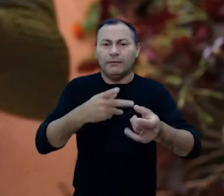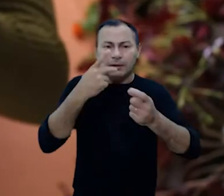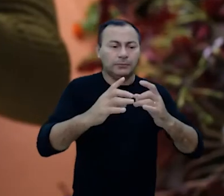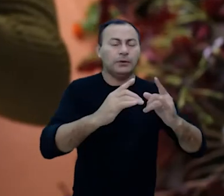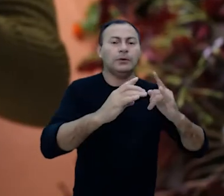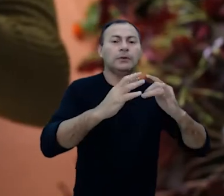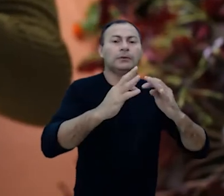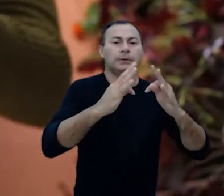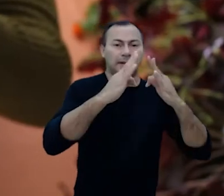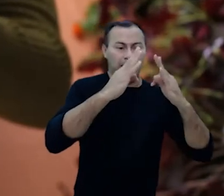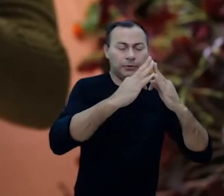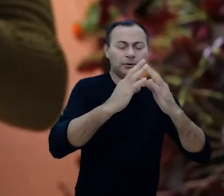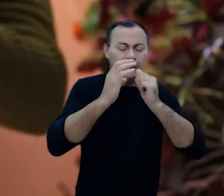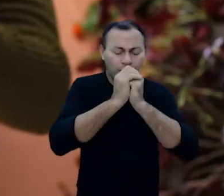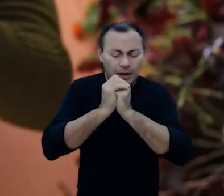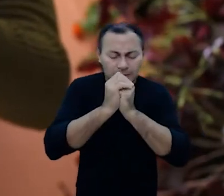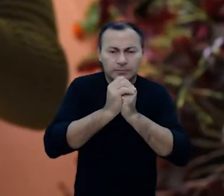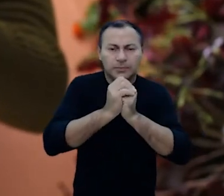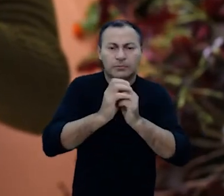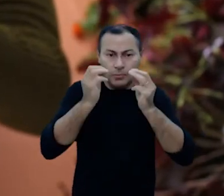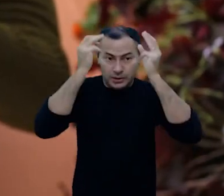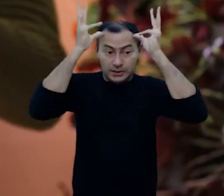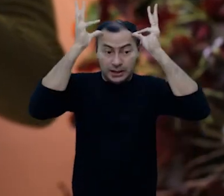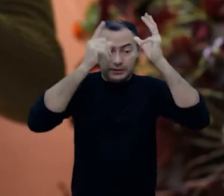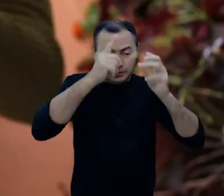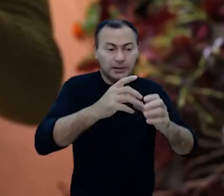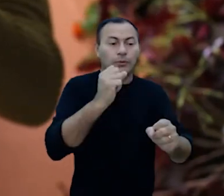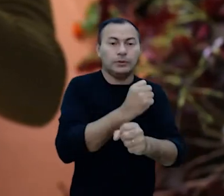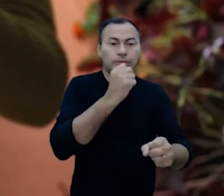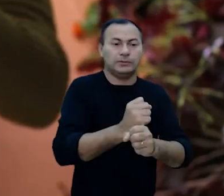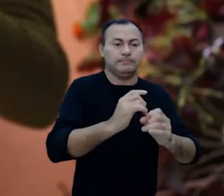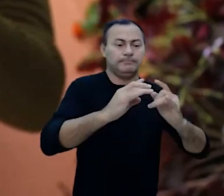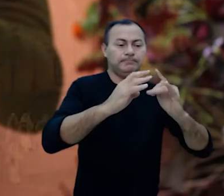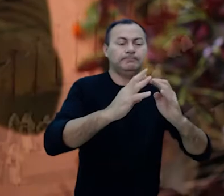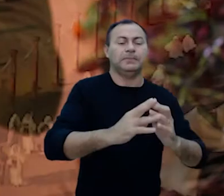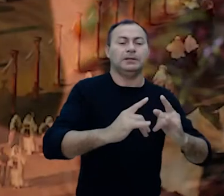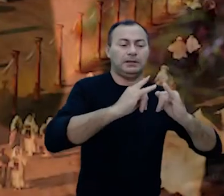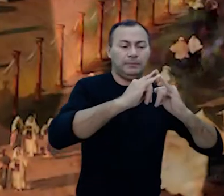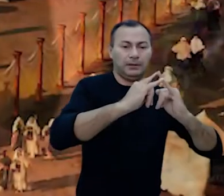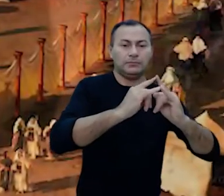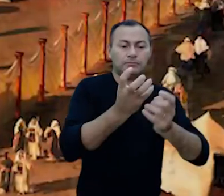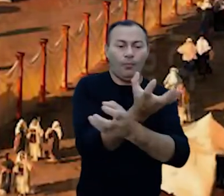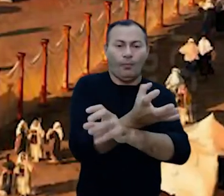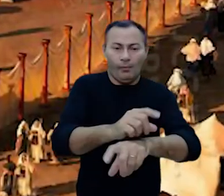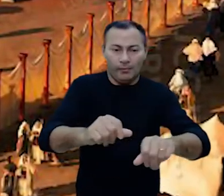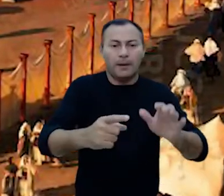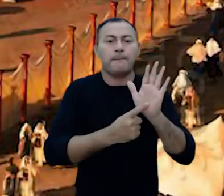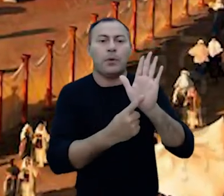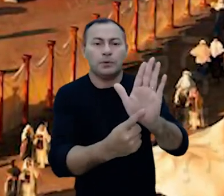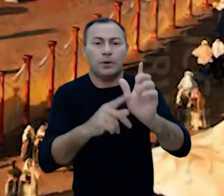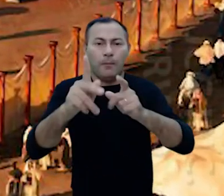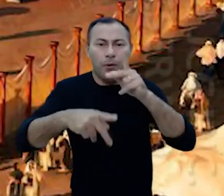adoração. Moisés foi instruído para construir esta tenda de adoração, ou tabernáculo. E esse tabernáculo no deserto não